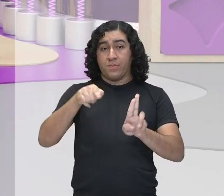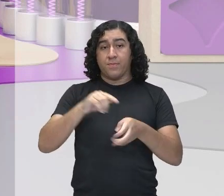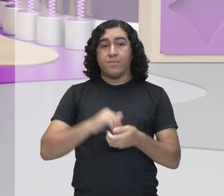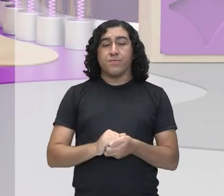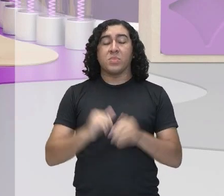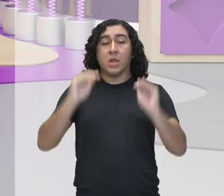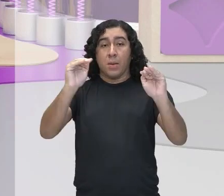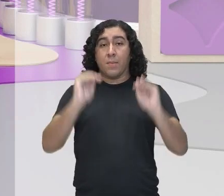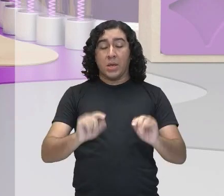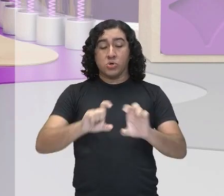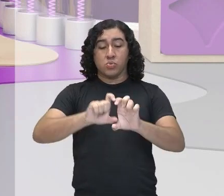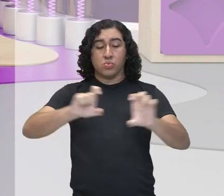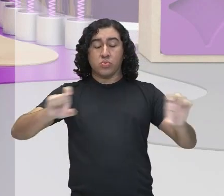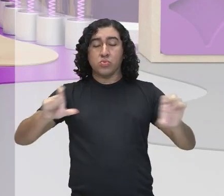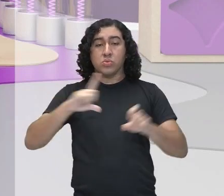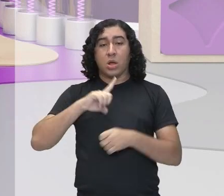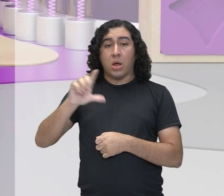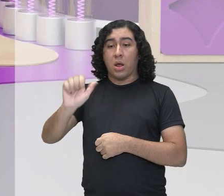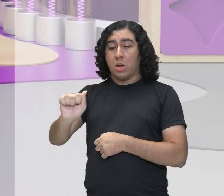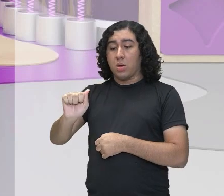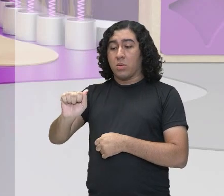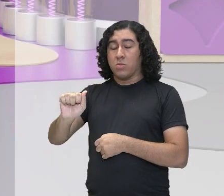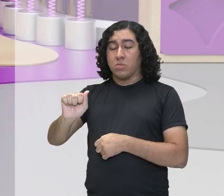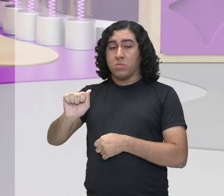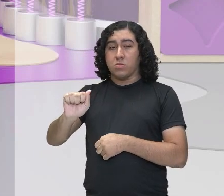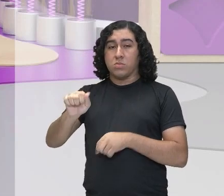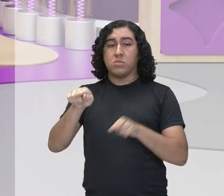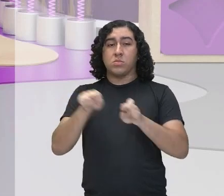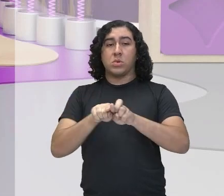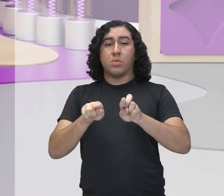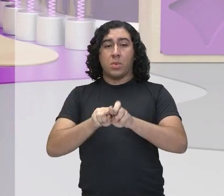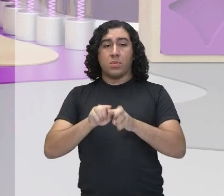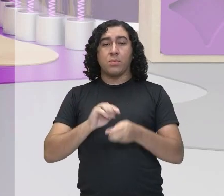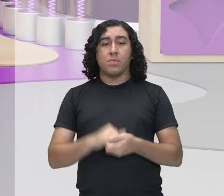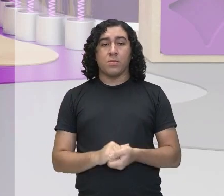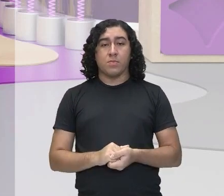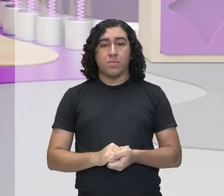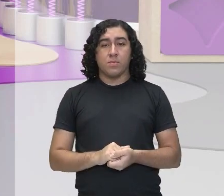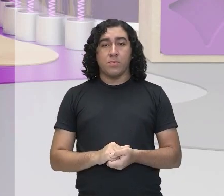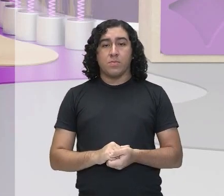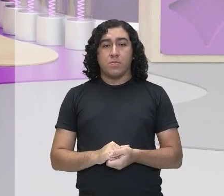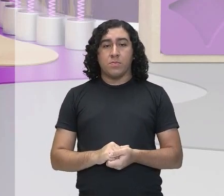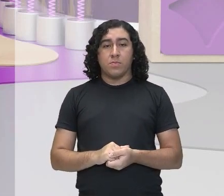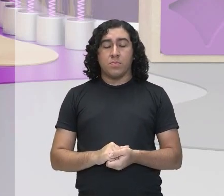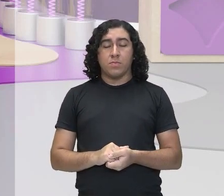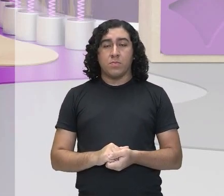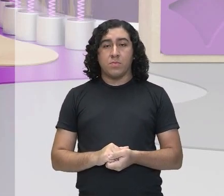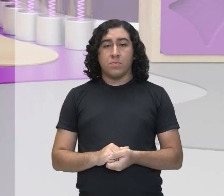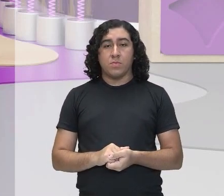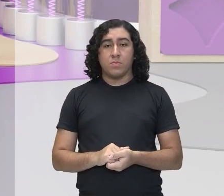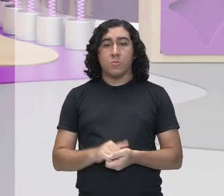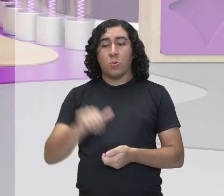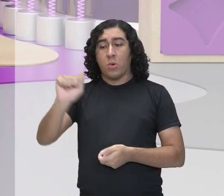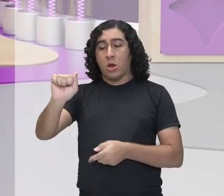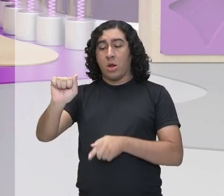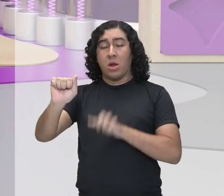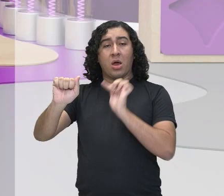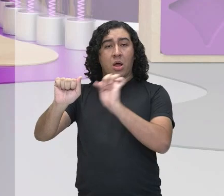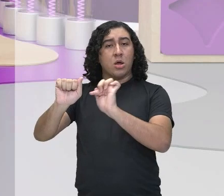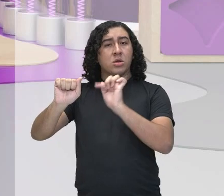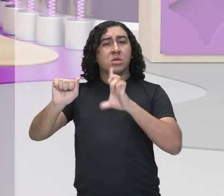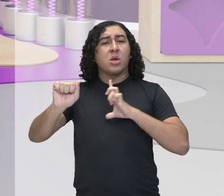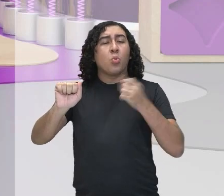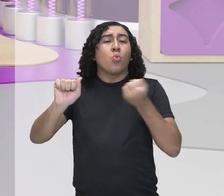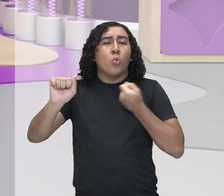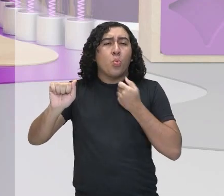Embaixo, nós temos um A, né? E no índice, né? O índice que nós falamos, ele tá subscrito, é aquele númerozinho que fica lá no pezinho da letra,